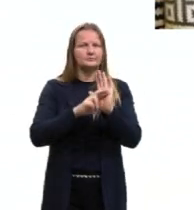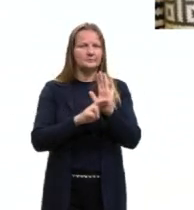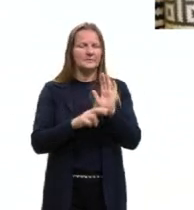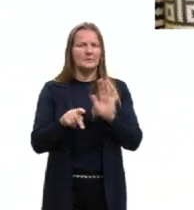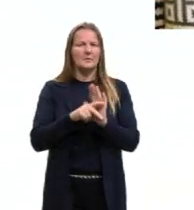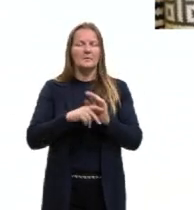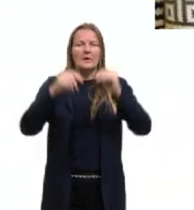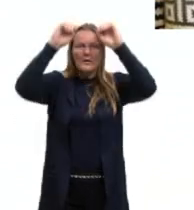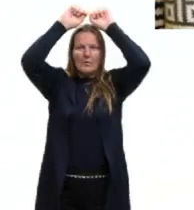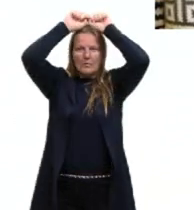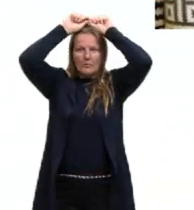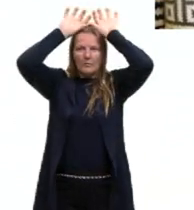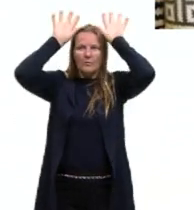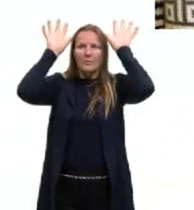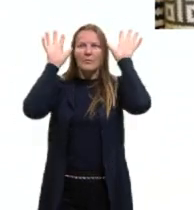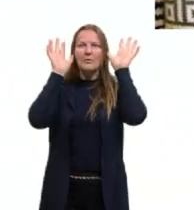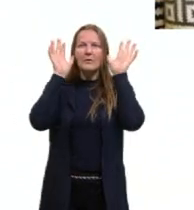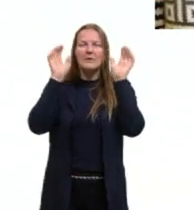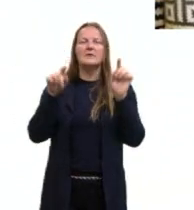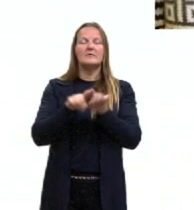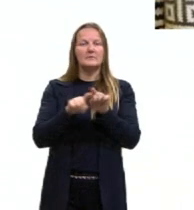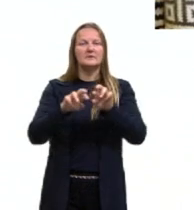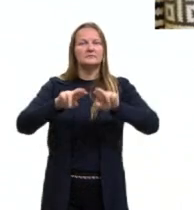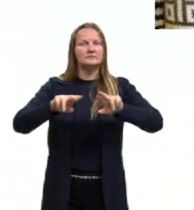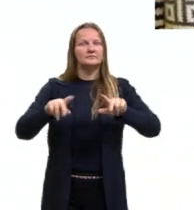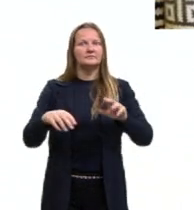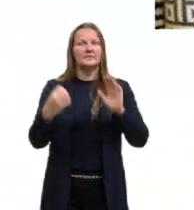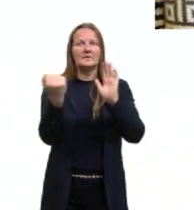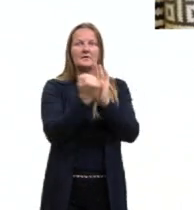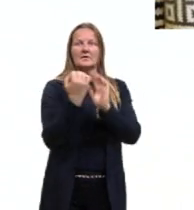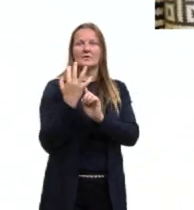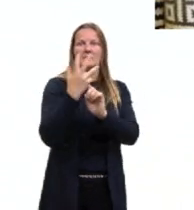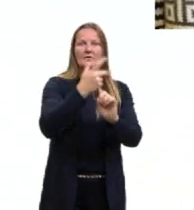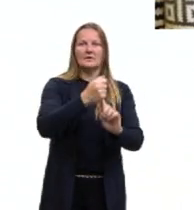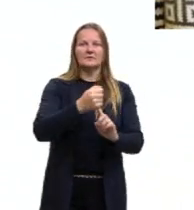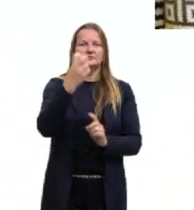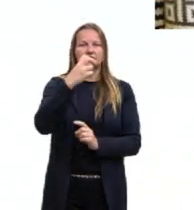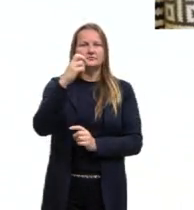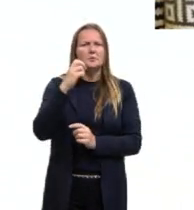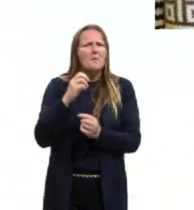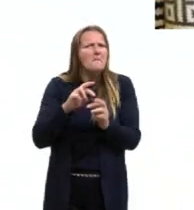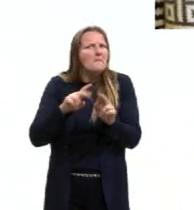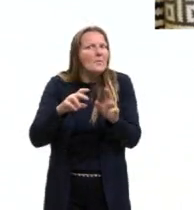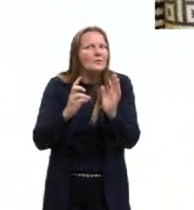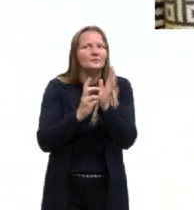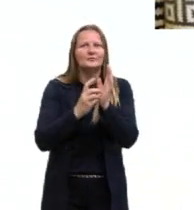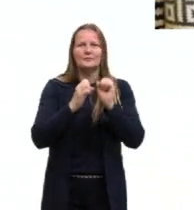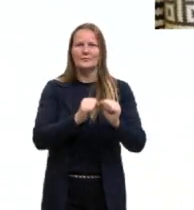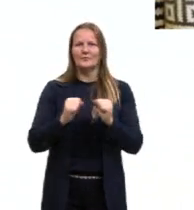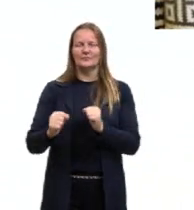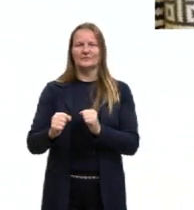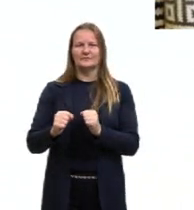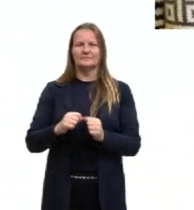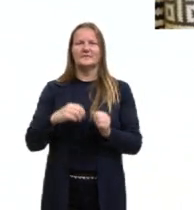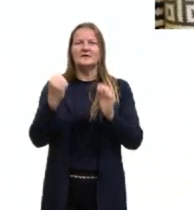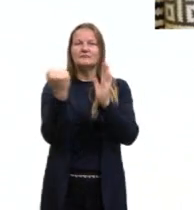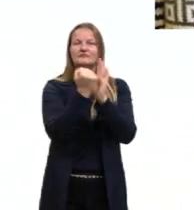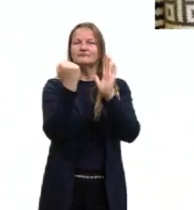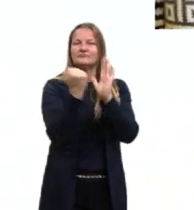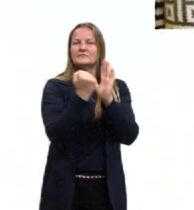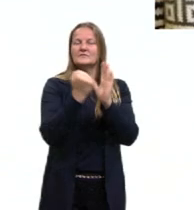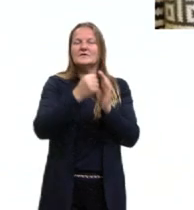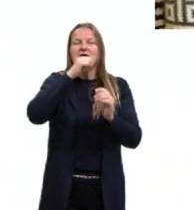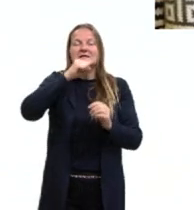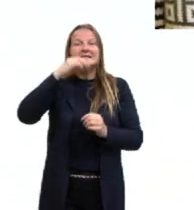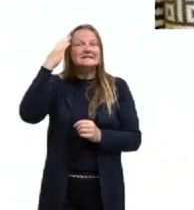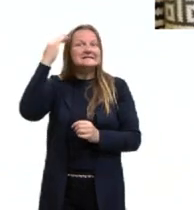cocar, né? Então a arte indígena, é muito rica, composta por diversos elementos carregados de simbologias antigas e